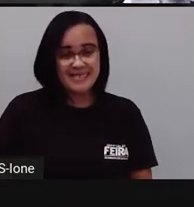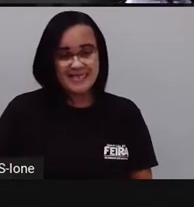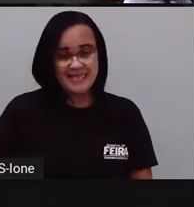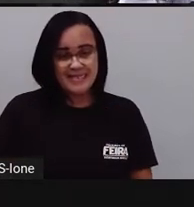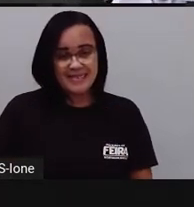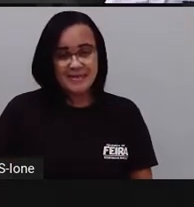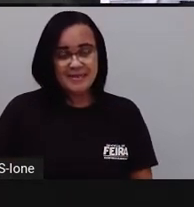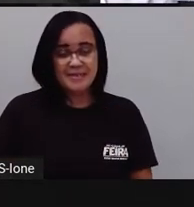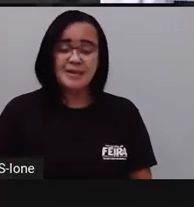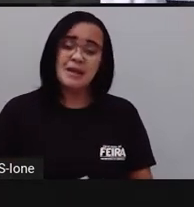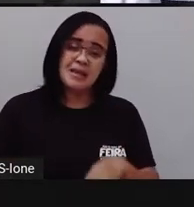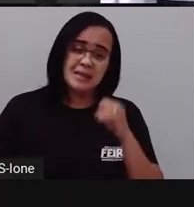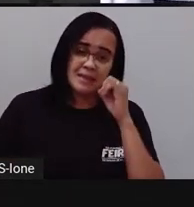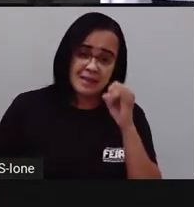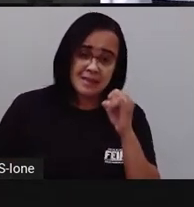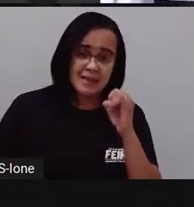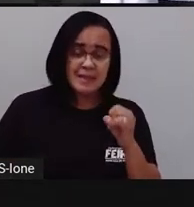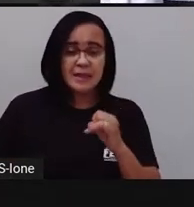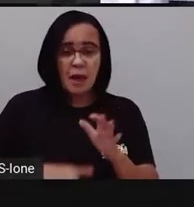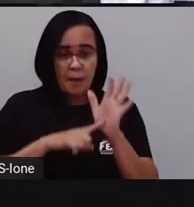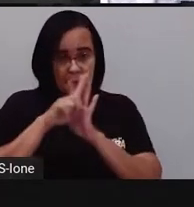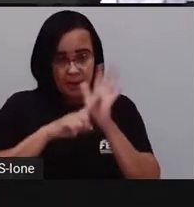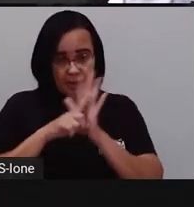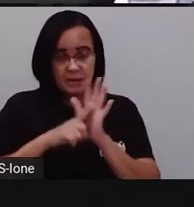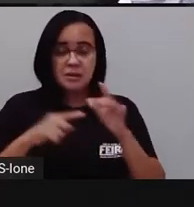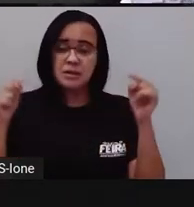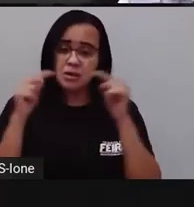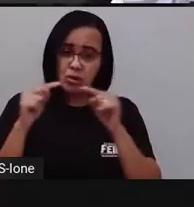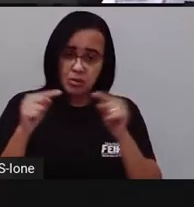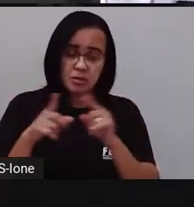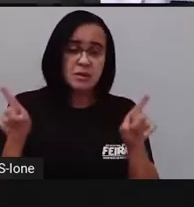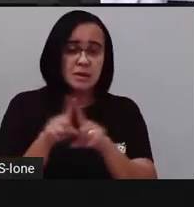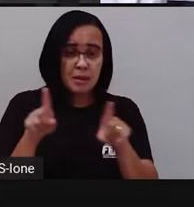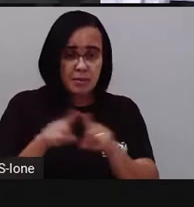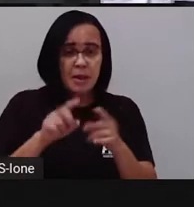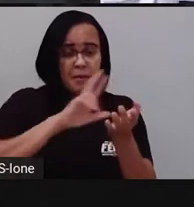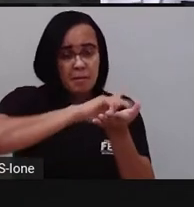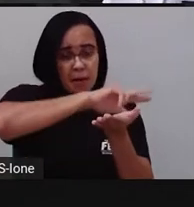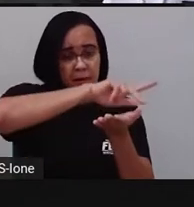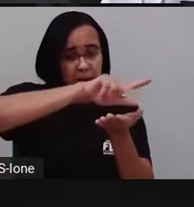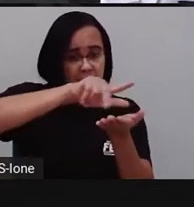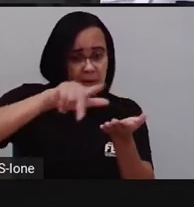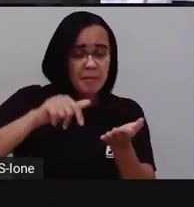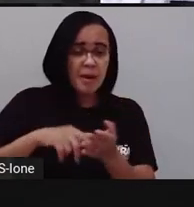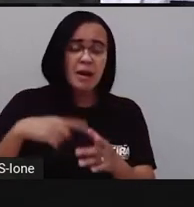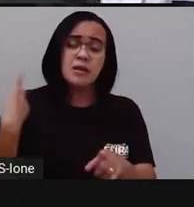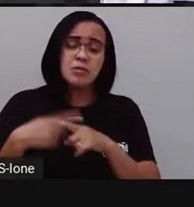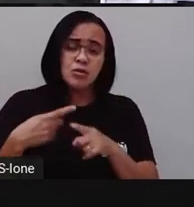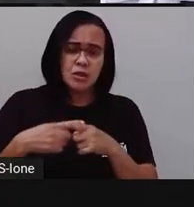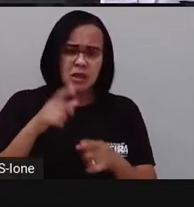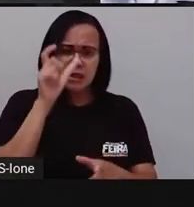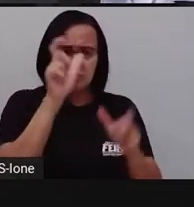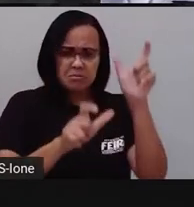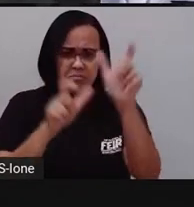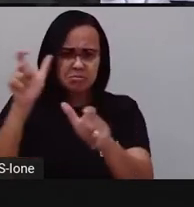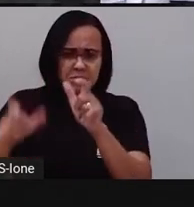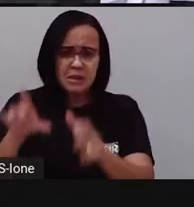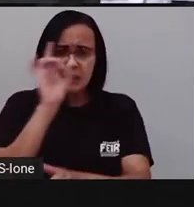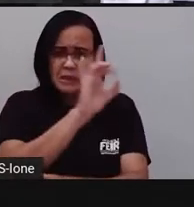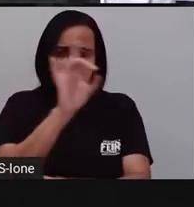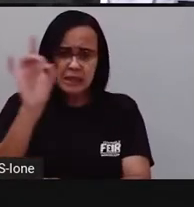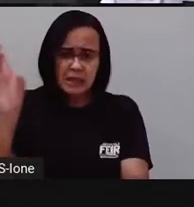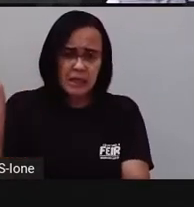púrpura, lilás, azul, preto. Então, cada pessoa pode dar uma resposta totalmente diferente,